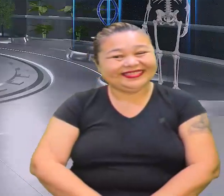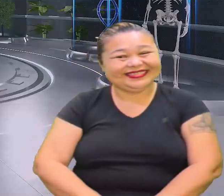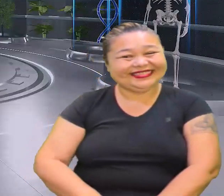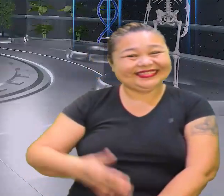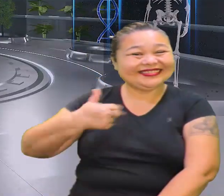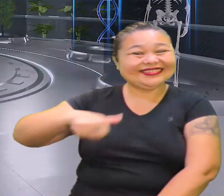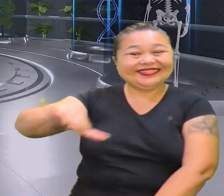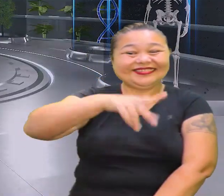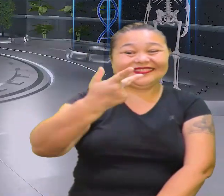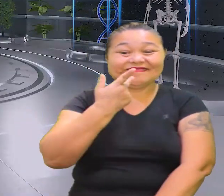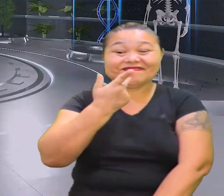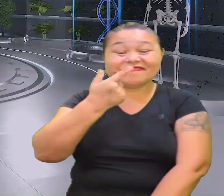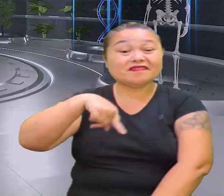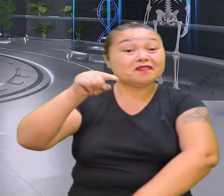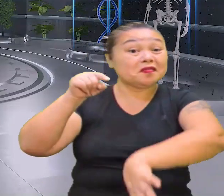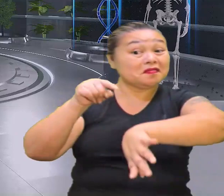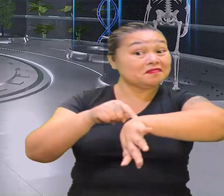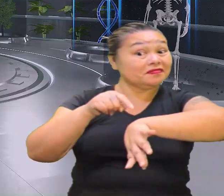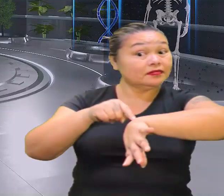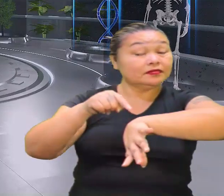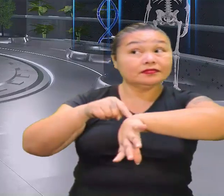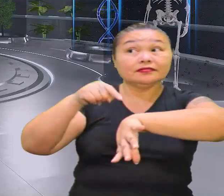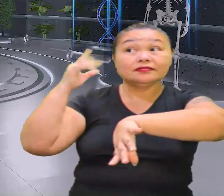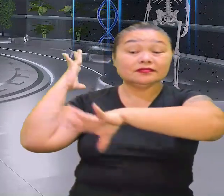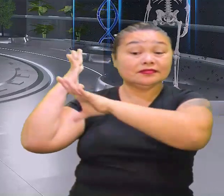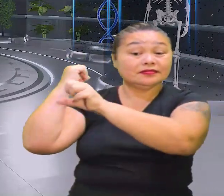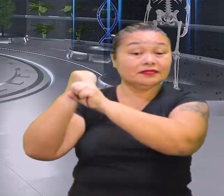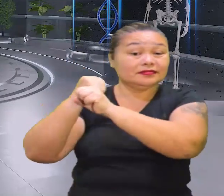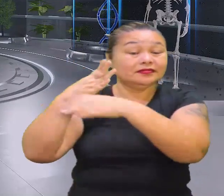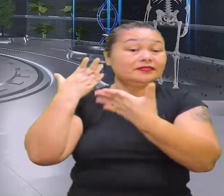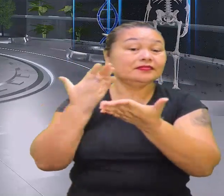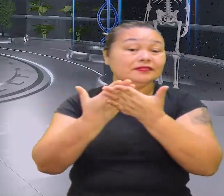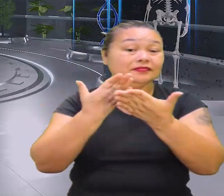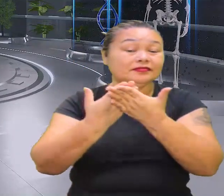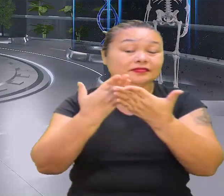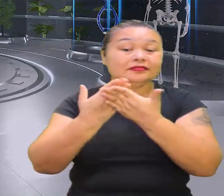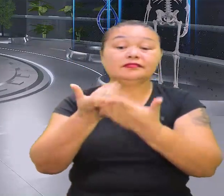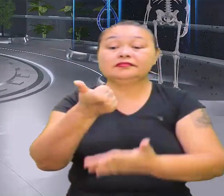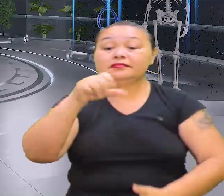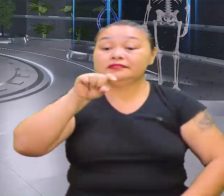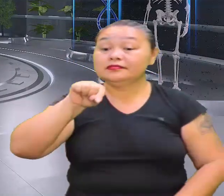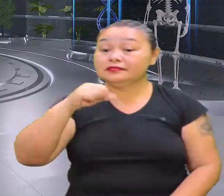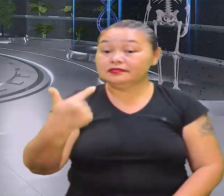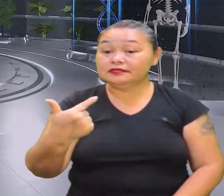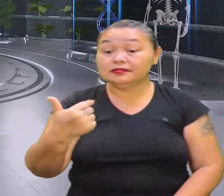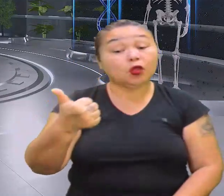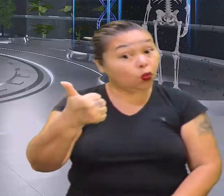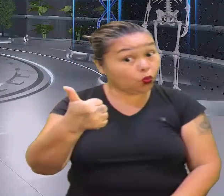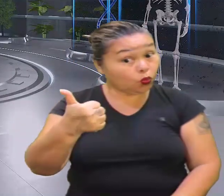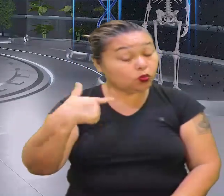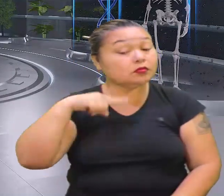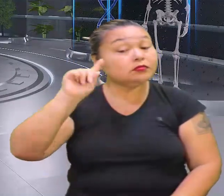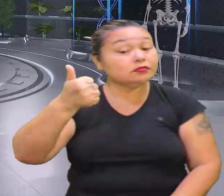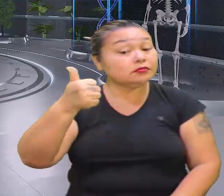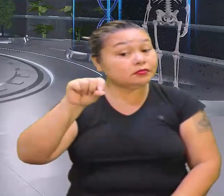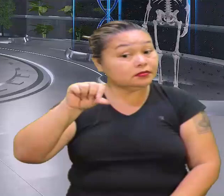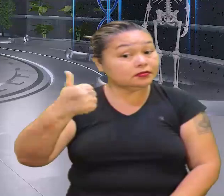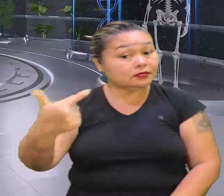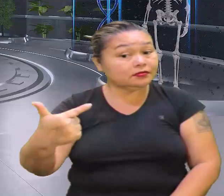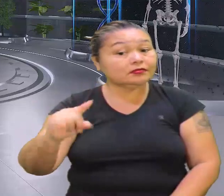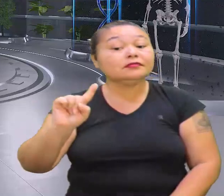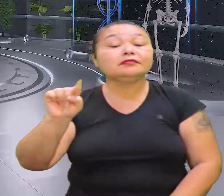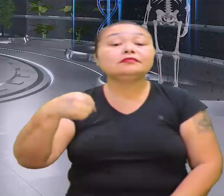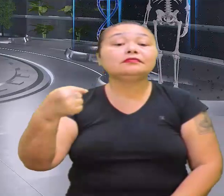Fala galera, agora é o nosso momento da revisão da aula 19.1 Essa que é a nossa aula 19.2